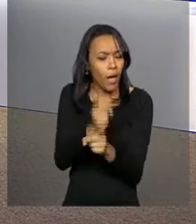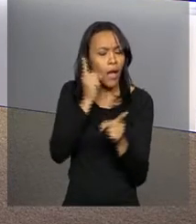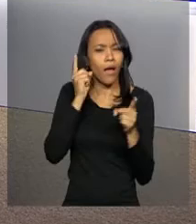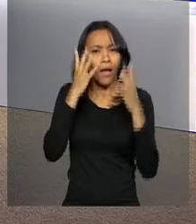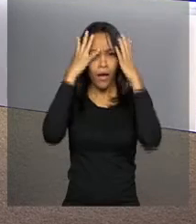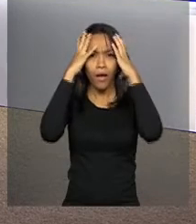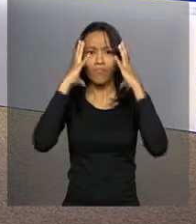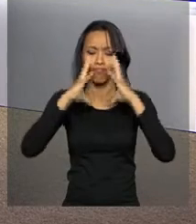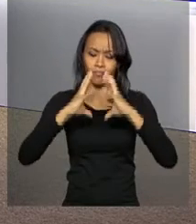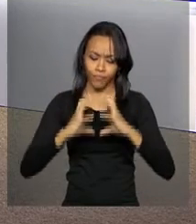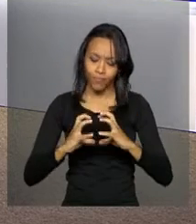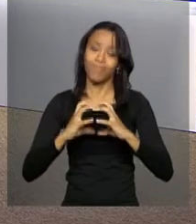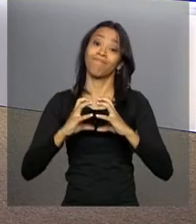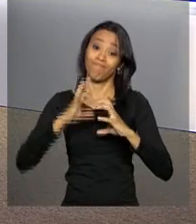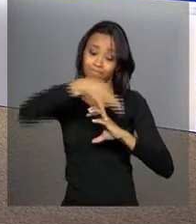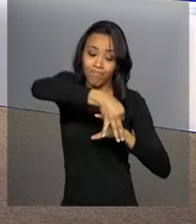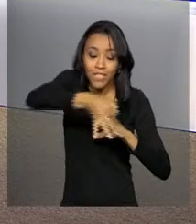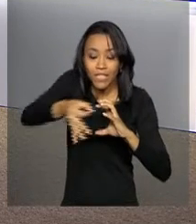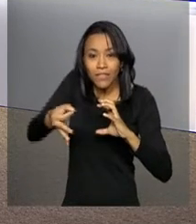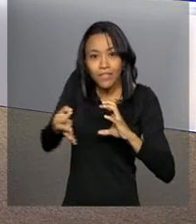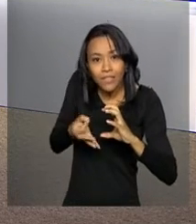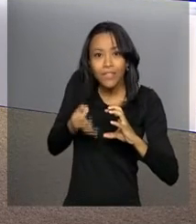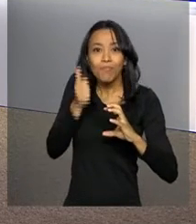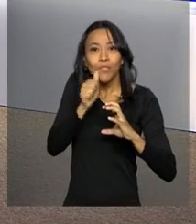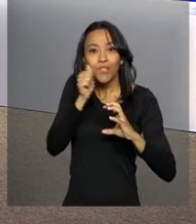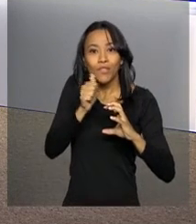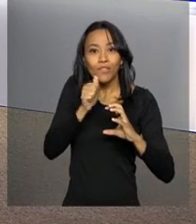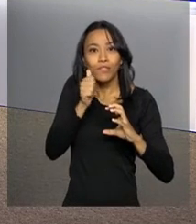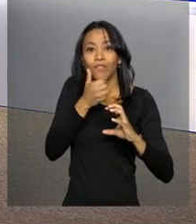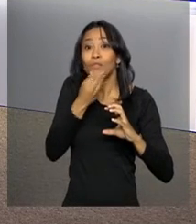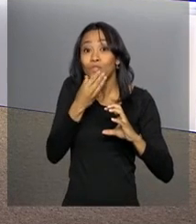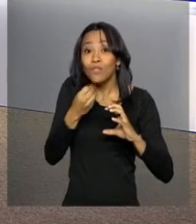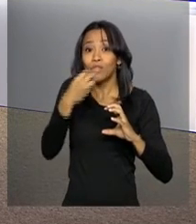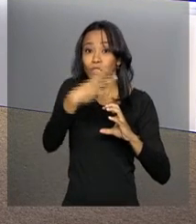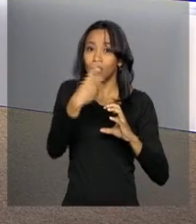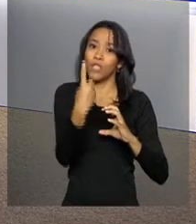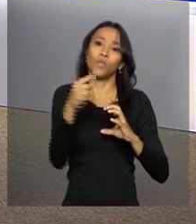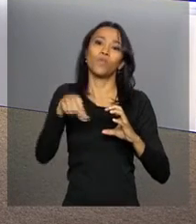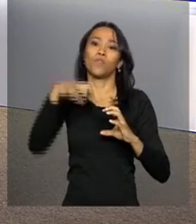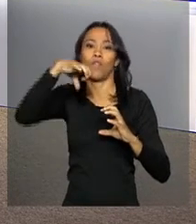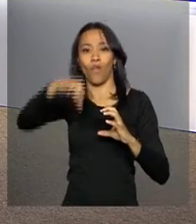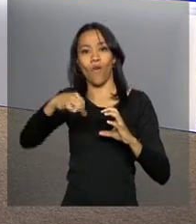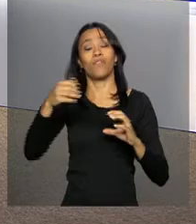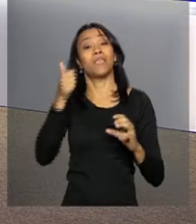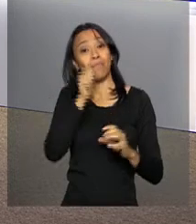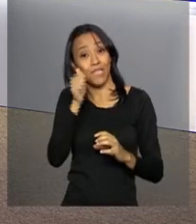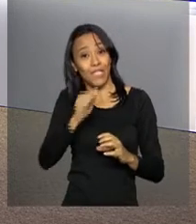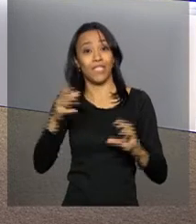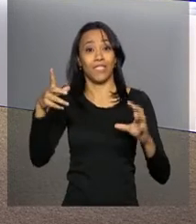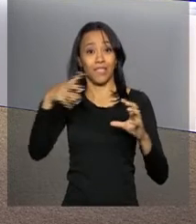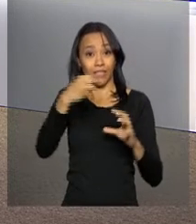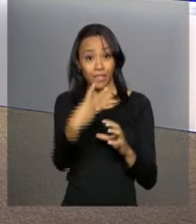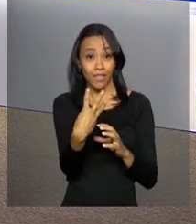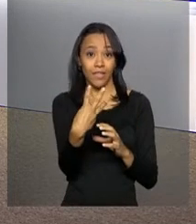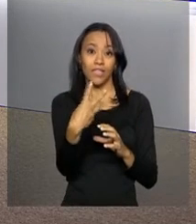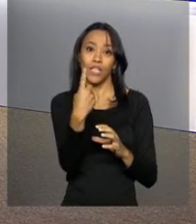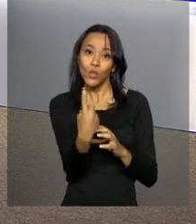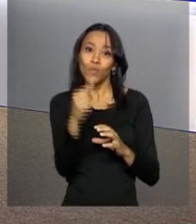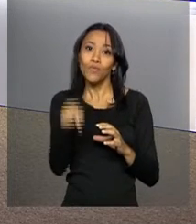microcefalia. Agora, a medida para meninos é de 31,9 centímetros e para meninas 31